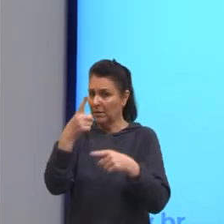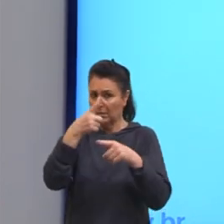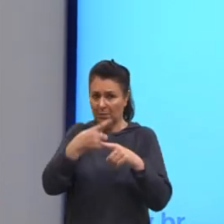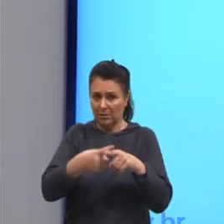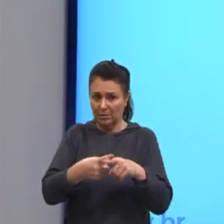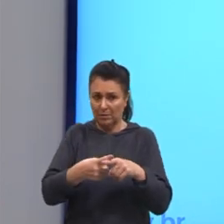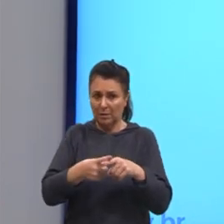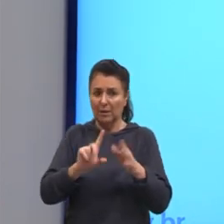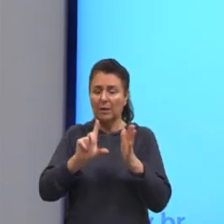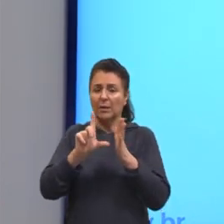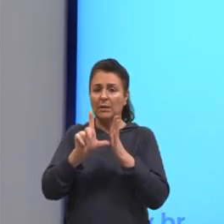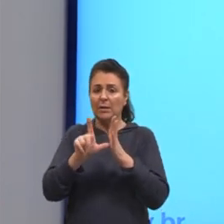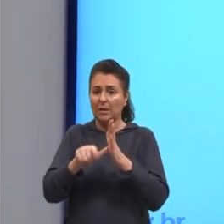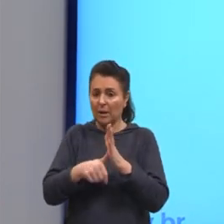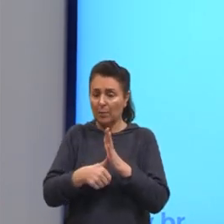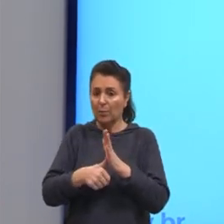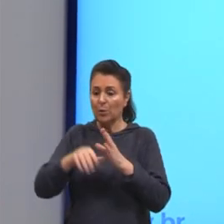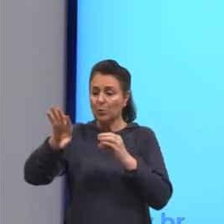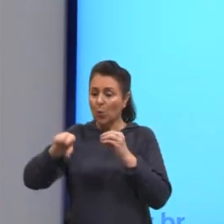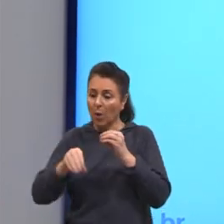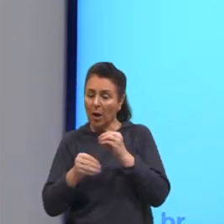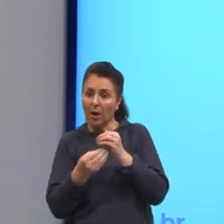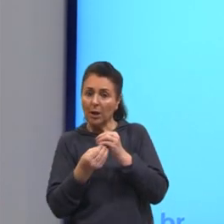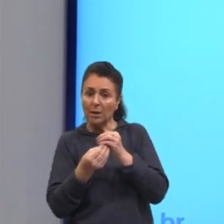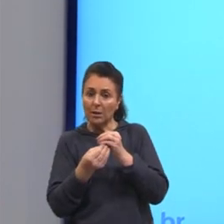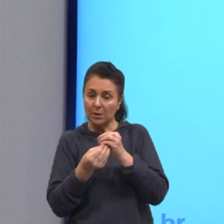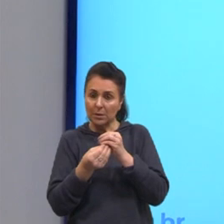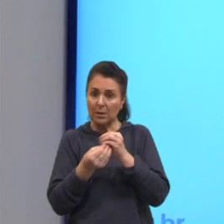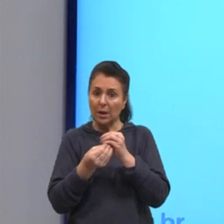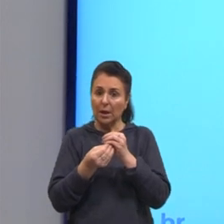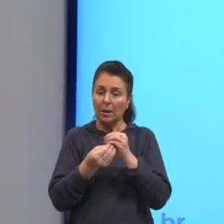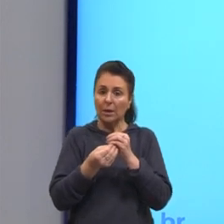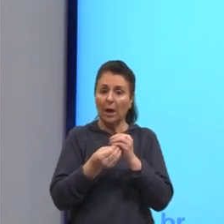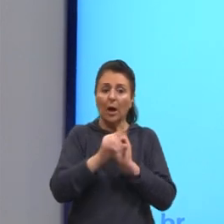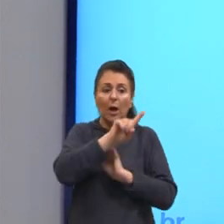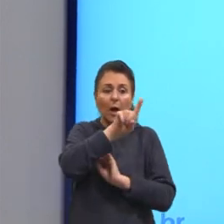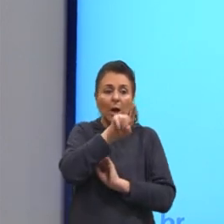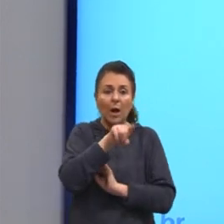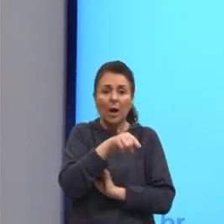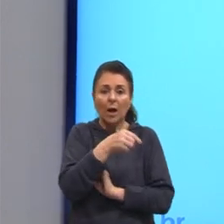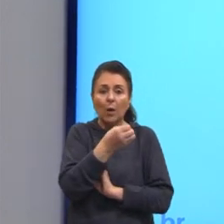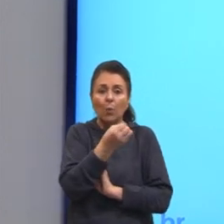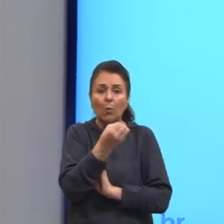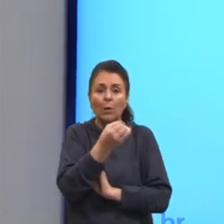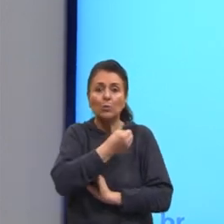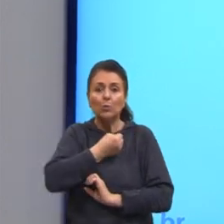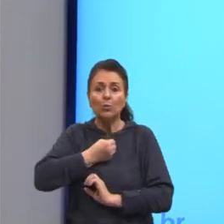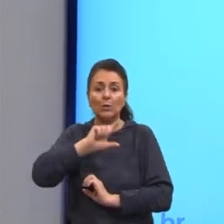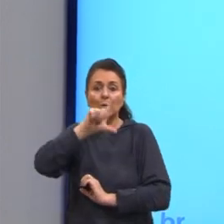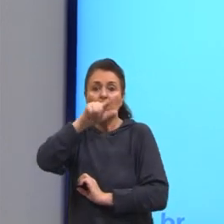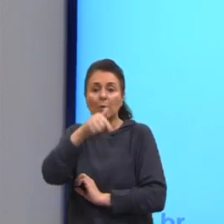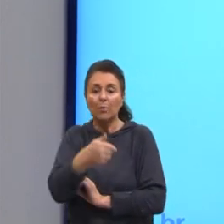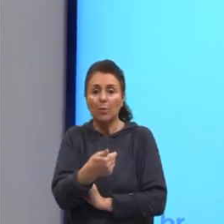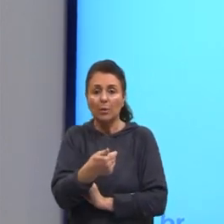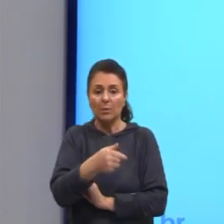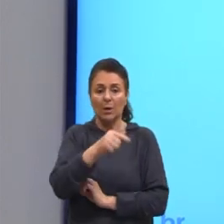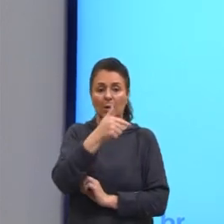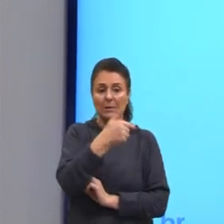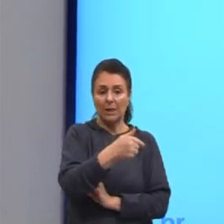Lá no final, nós vamos acrescentar quantas casas decimais nós tínhamos. Aqui, 7